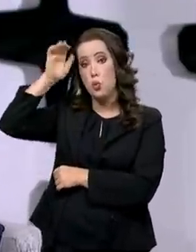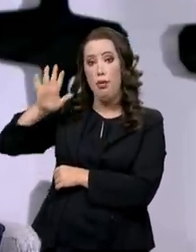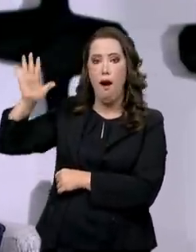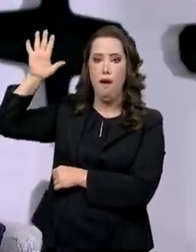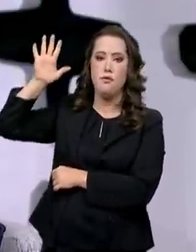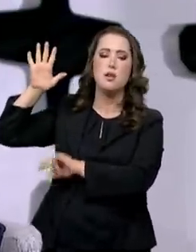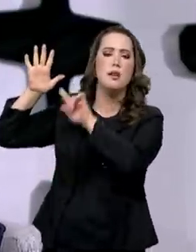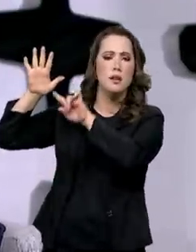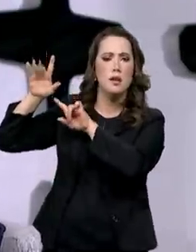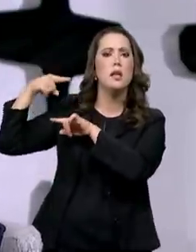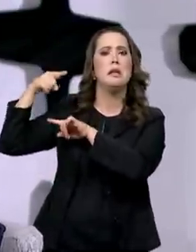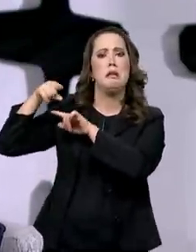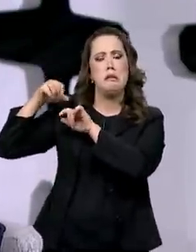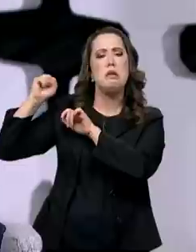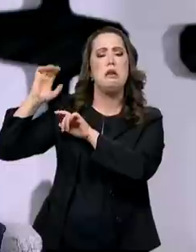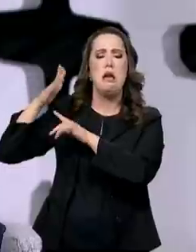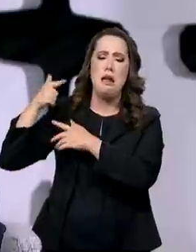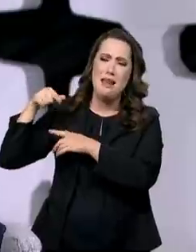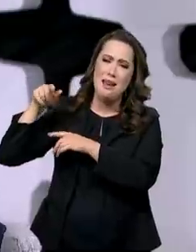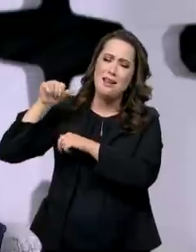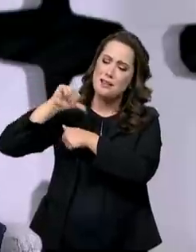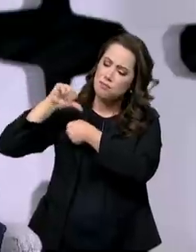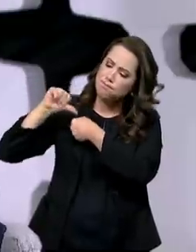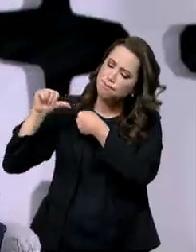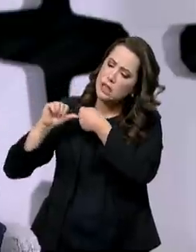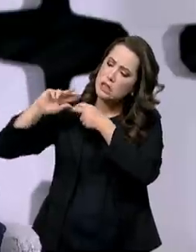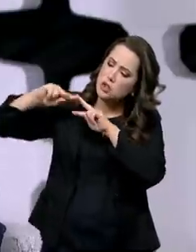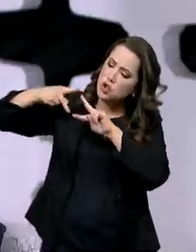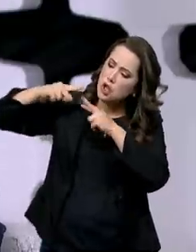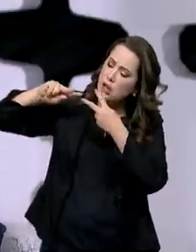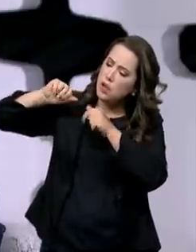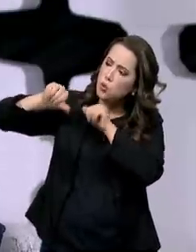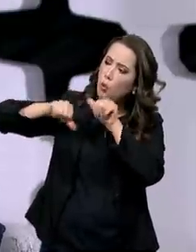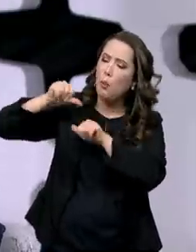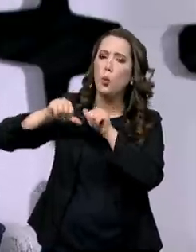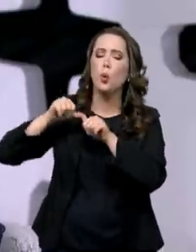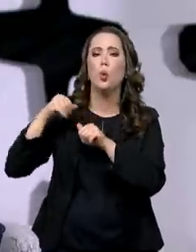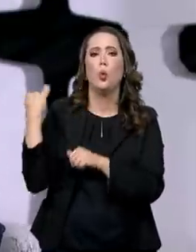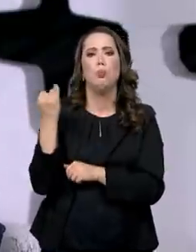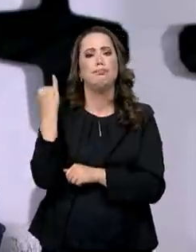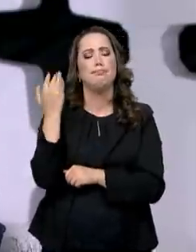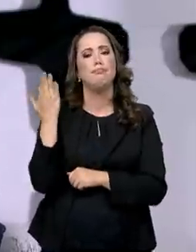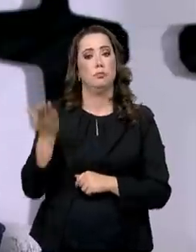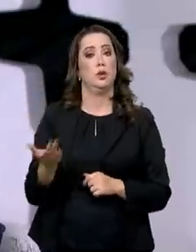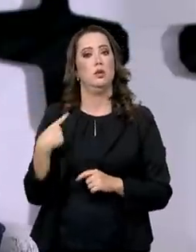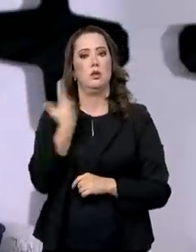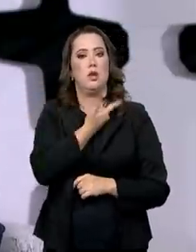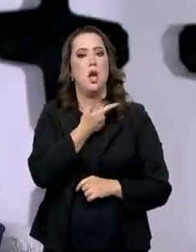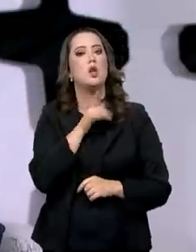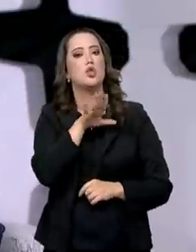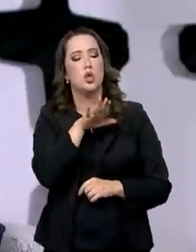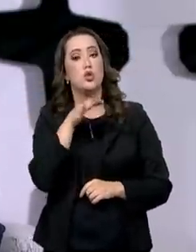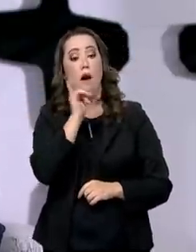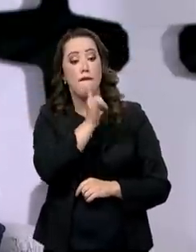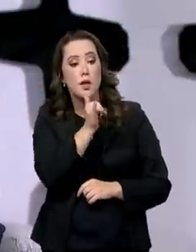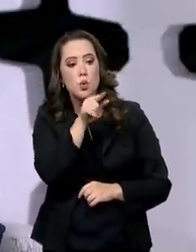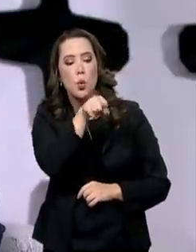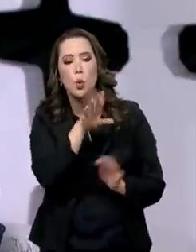termos da intensidade da mutação. E nós ativamos imediatamente a Rede Vírus.